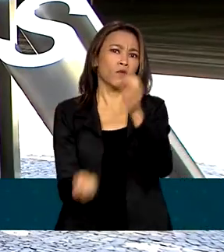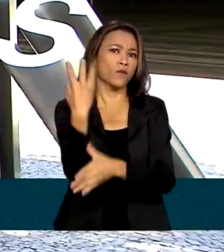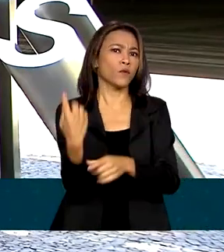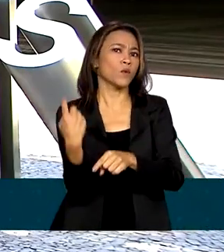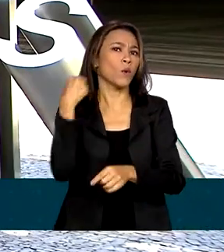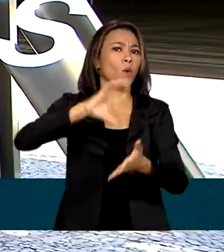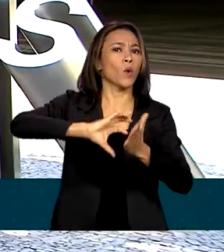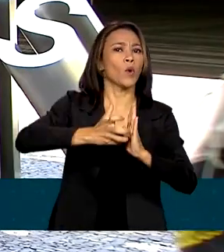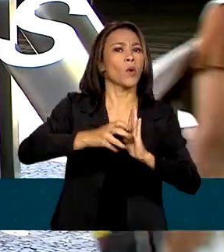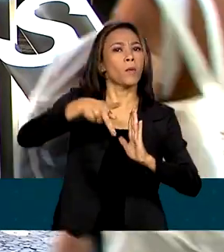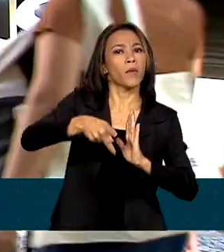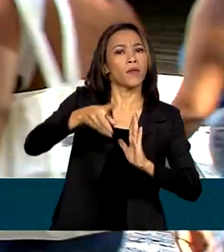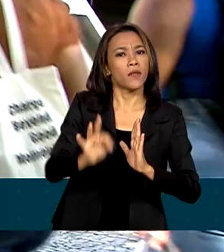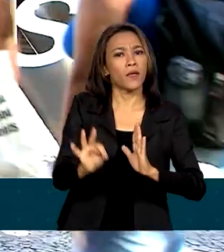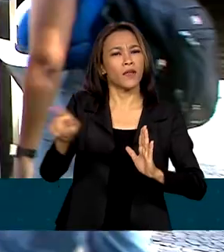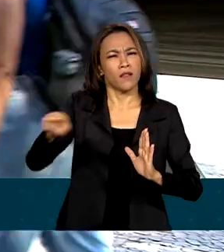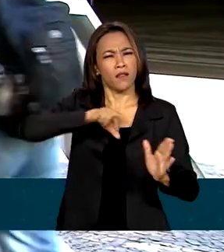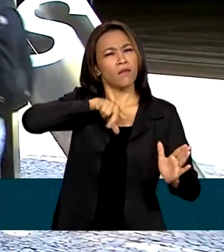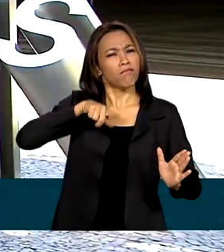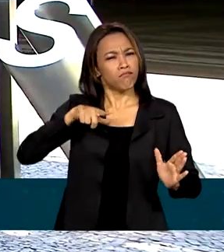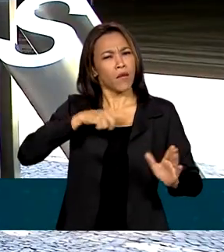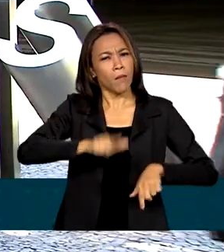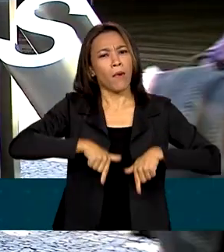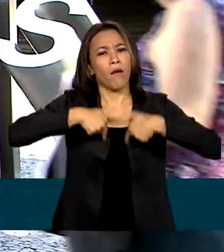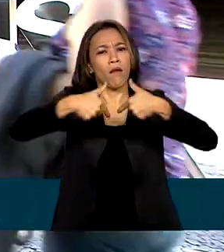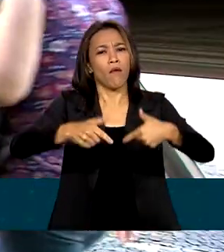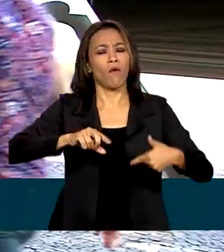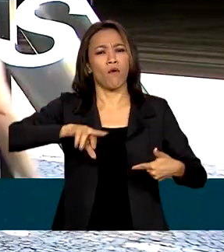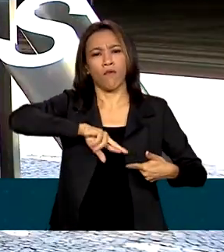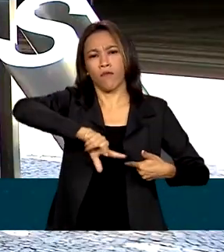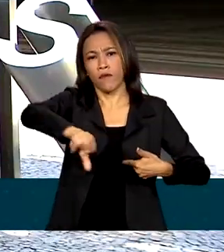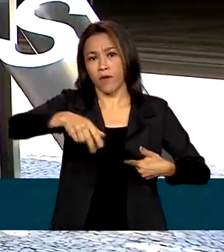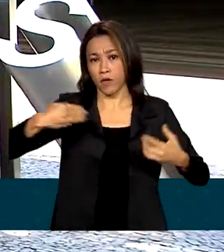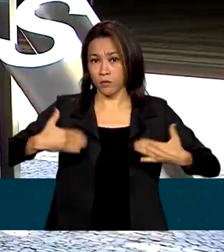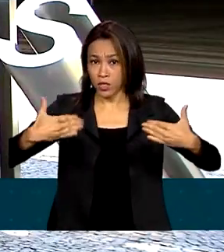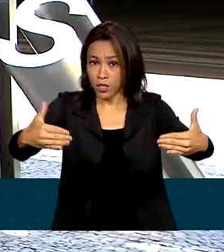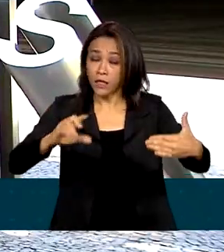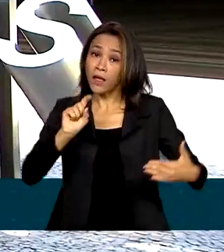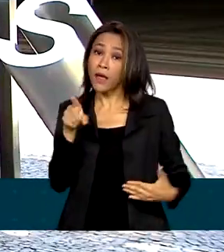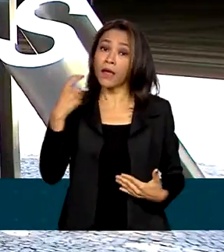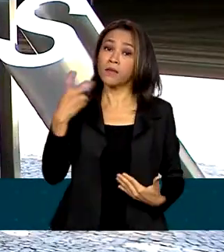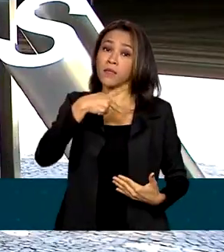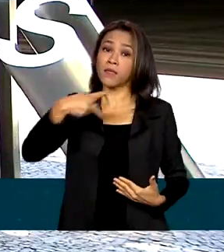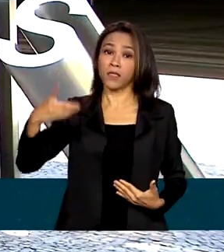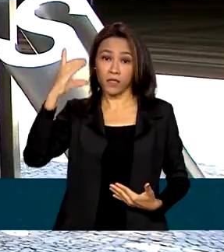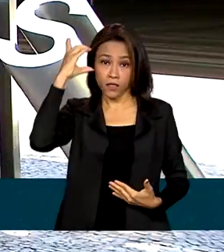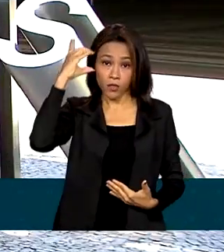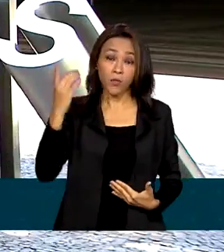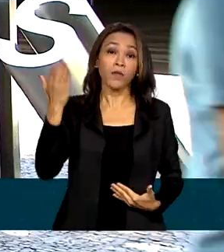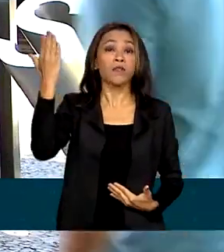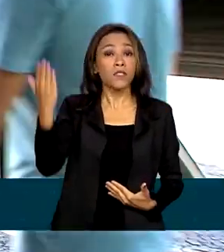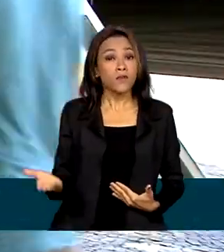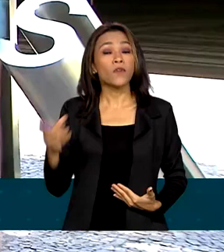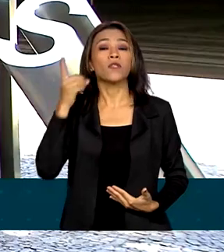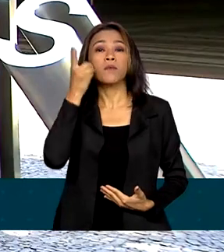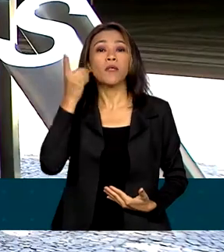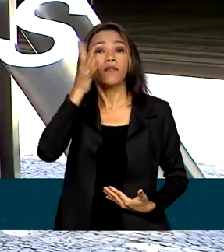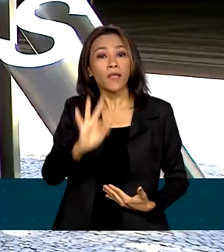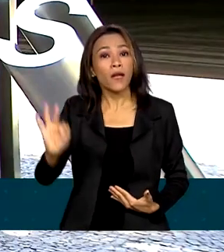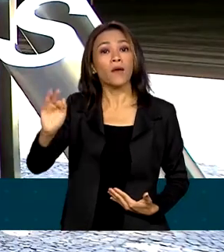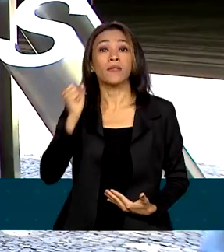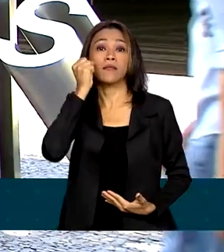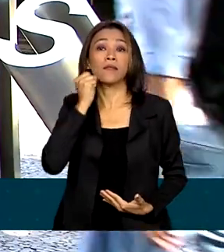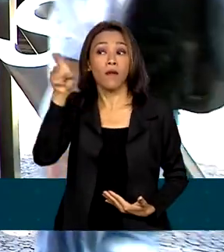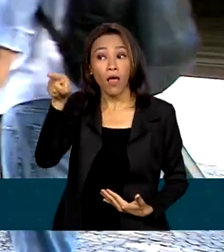ocupou vários ministérios nos governos da ex-presidenta Dilma Rousseff, foi deputado federal e senador da República. Ele é